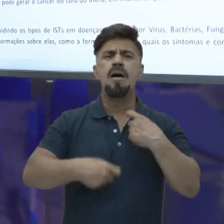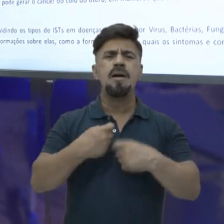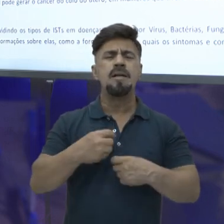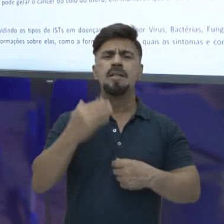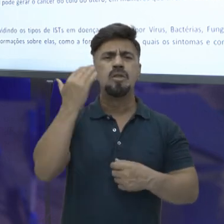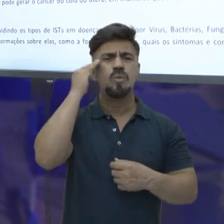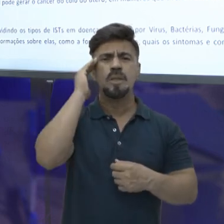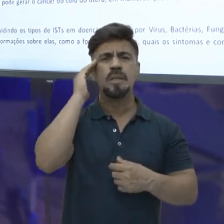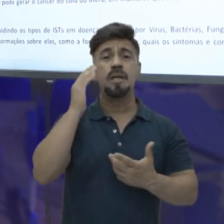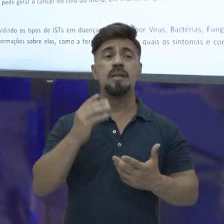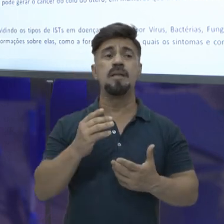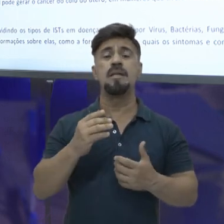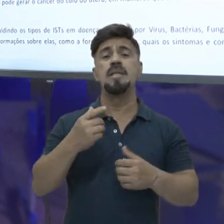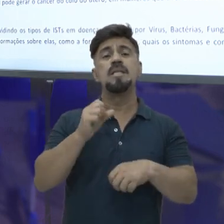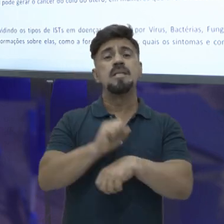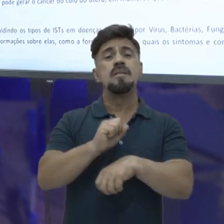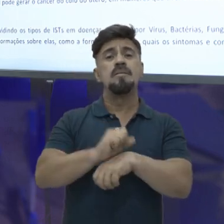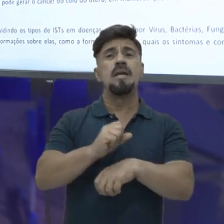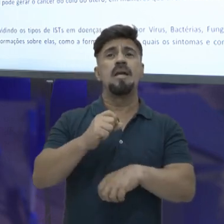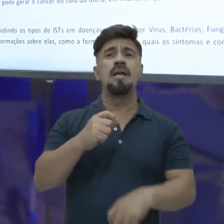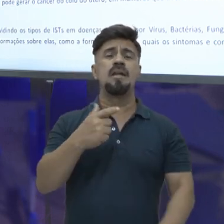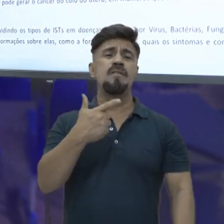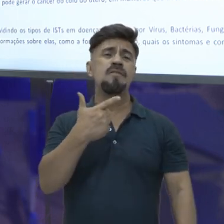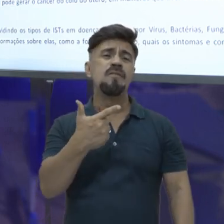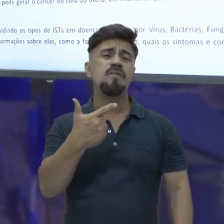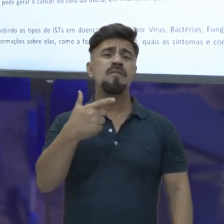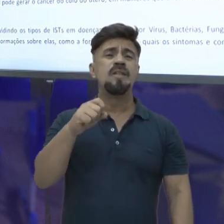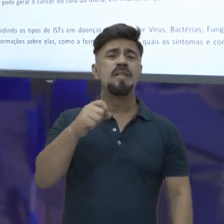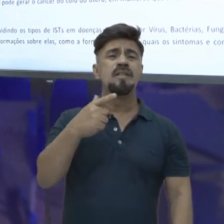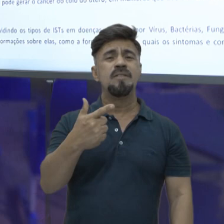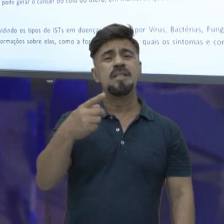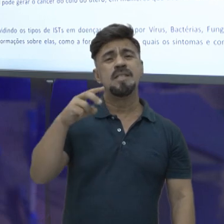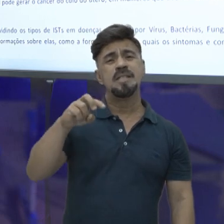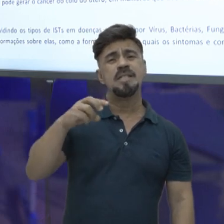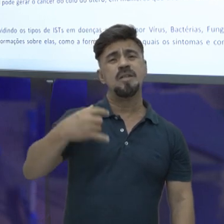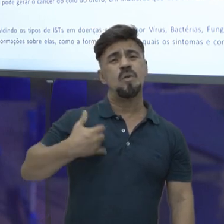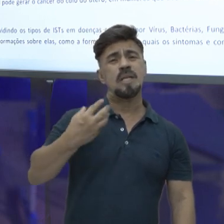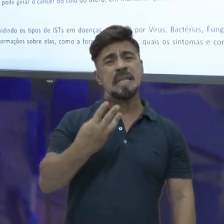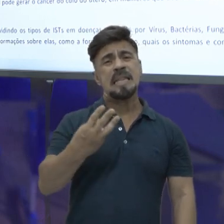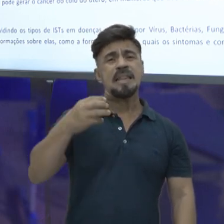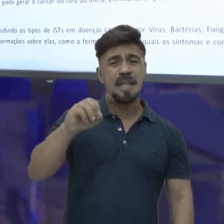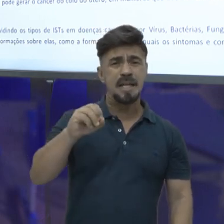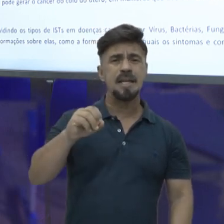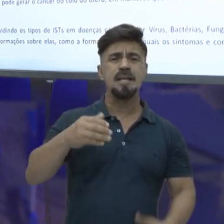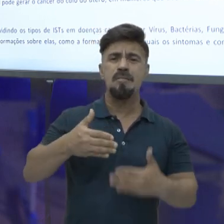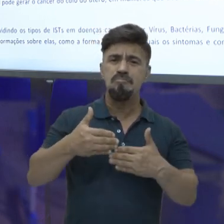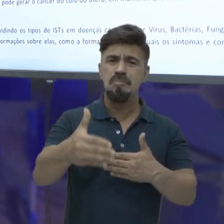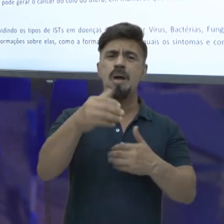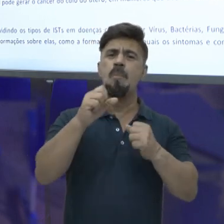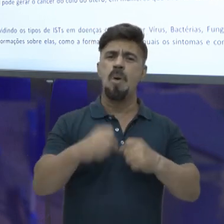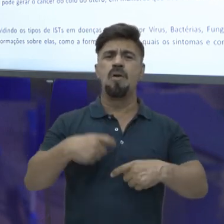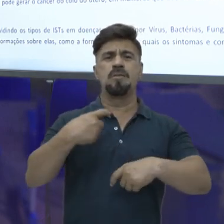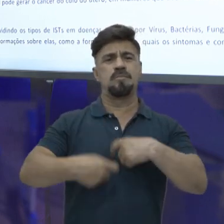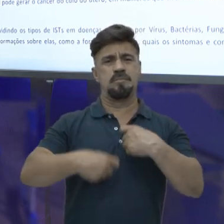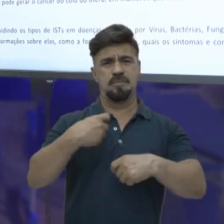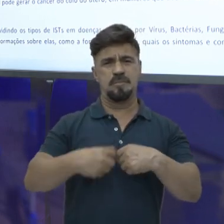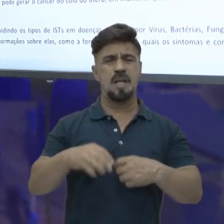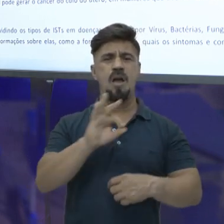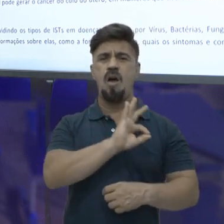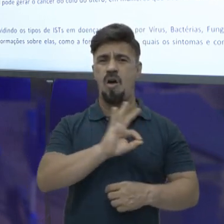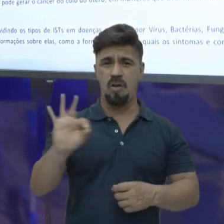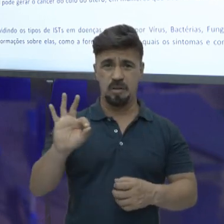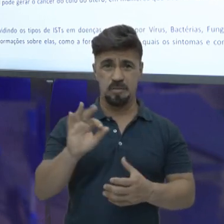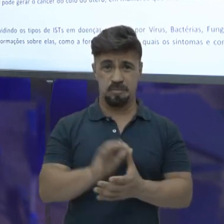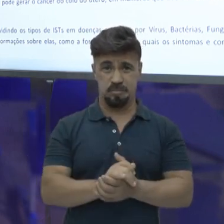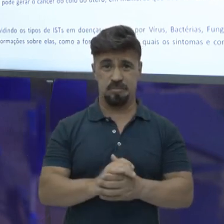não entendem nada. Esperem até os 20, 25, 30, quando tiver lá na frente vocês fazem, vocês vão ver que vai ficar ótimo, tá certo? Então, ó,